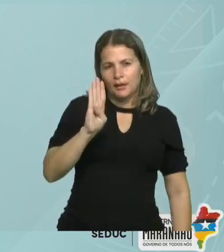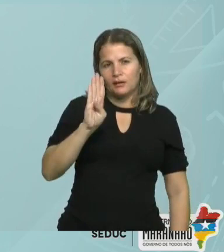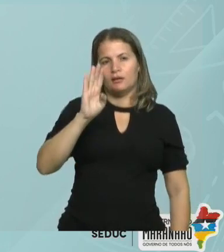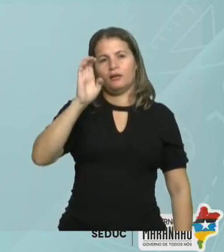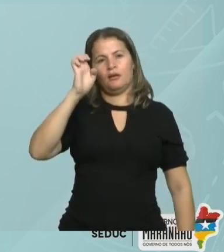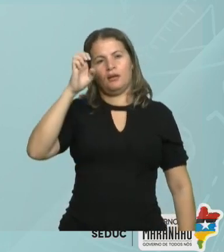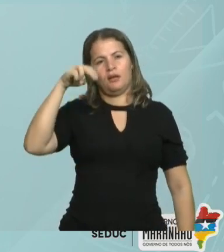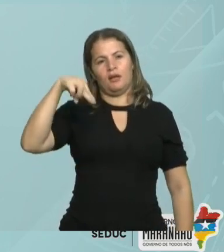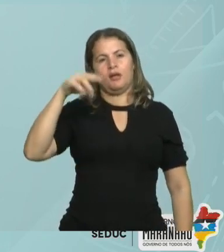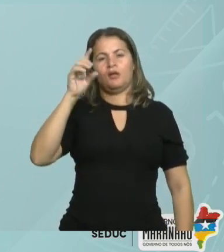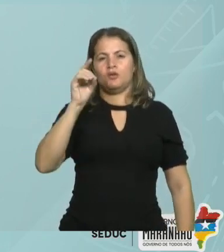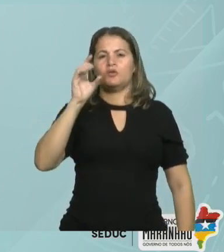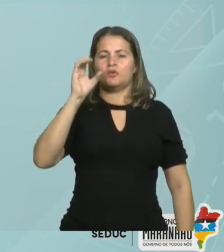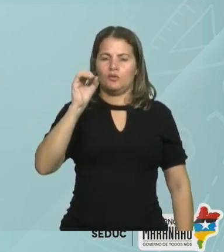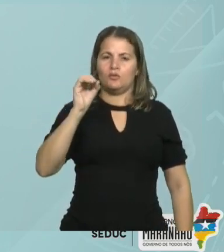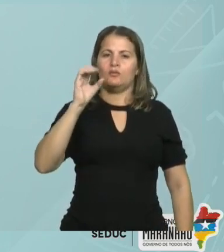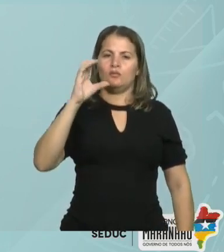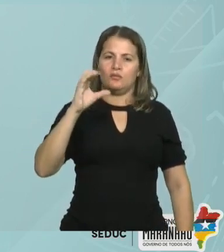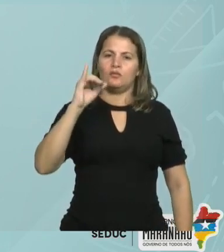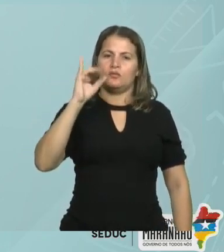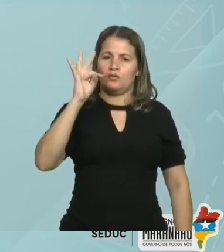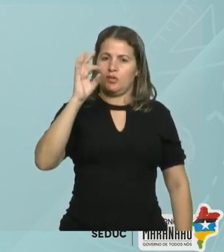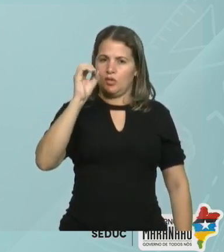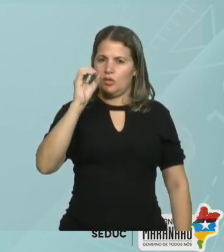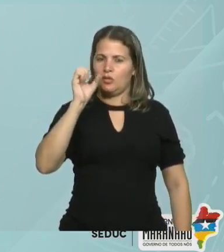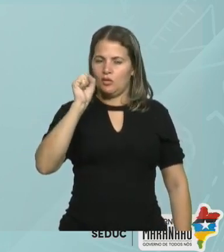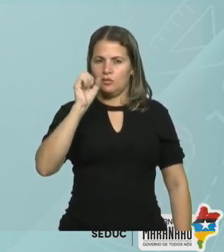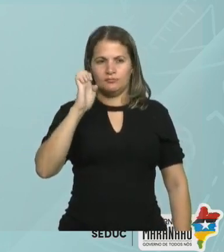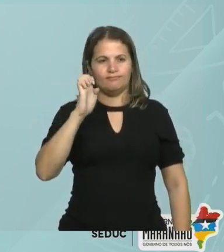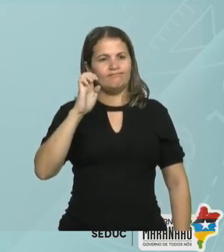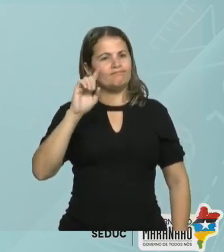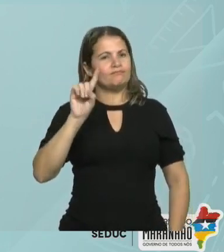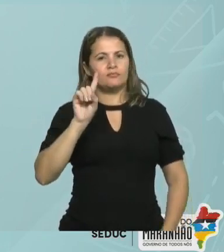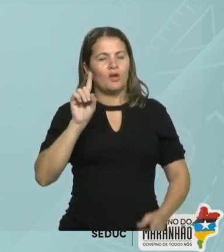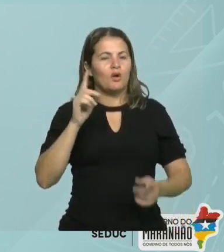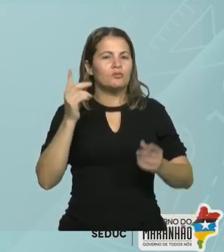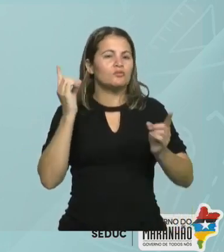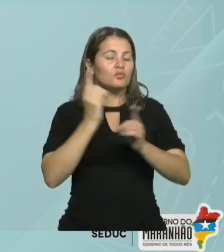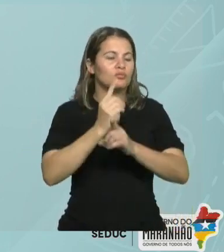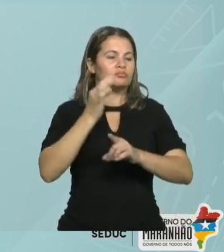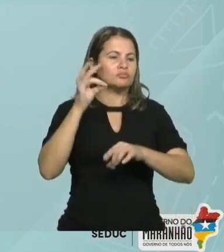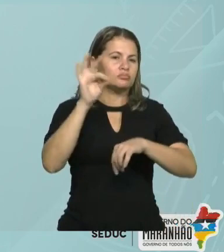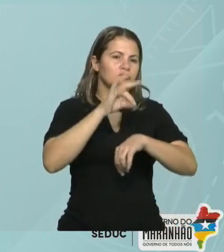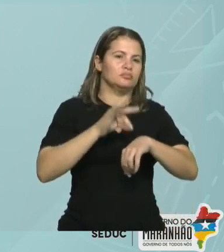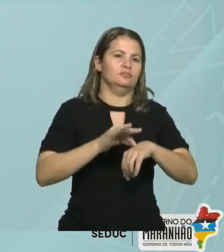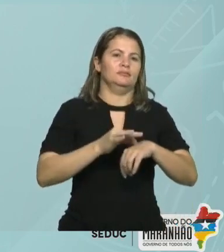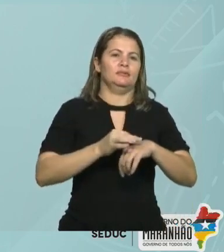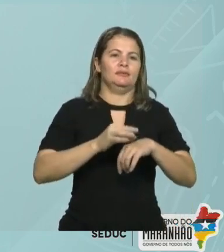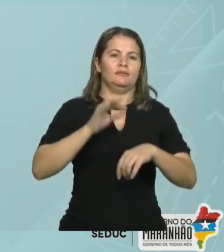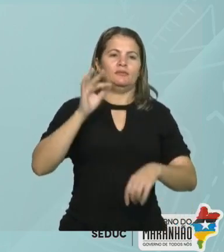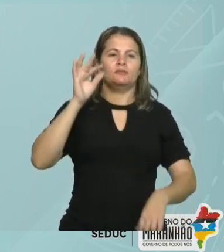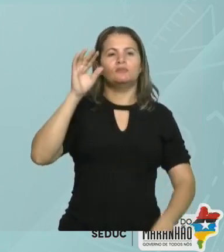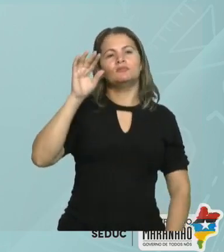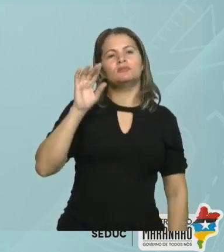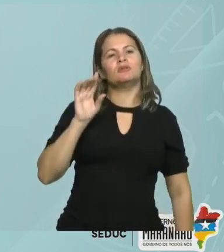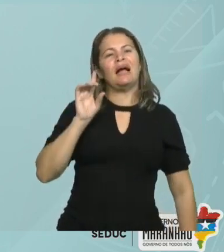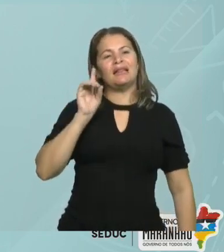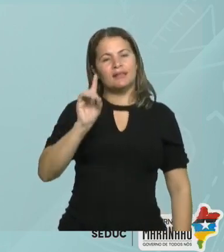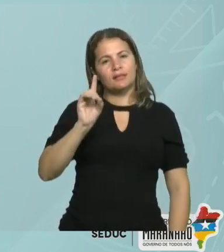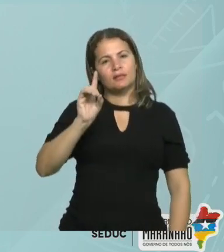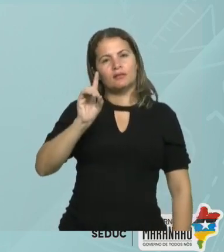Fagocitose é um tipo de endocitose. Hematose é a nossa alternativa correta. E